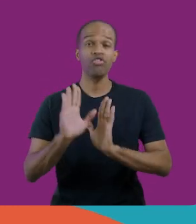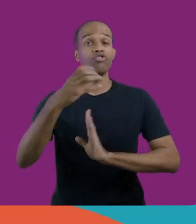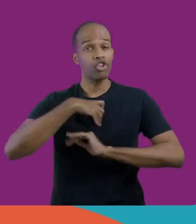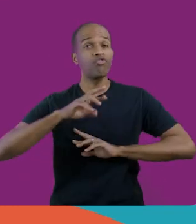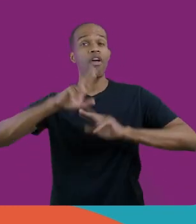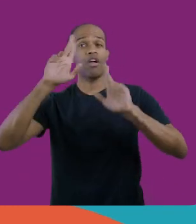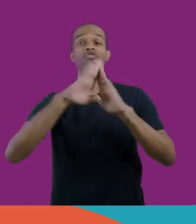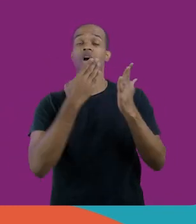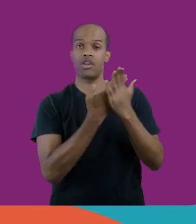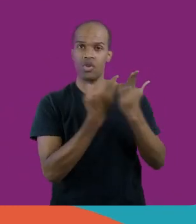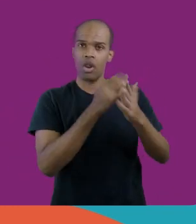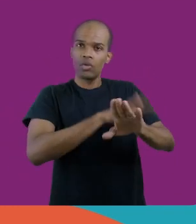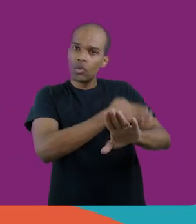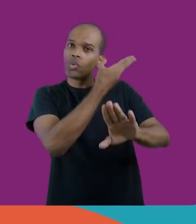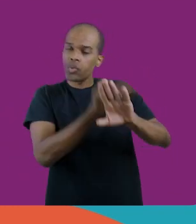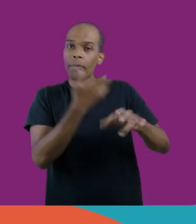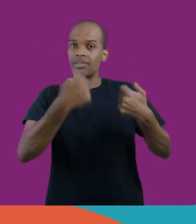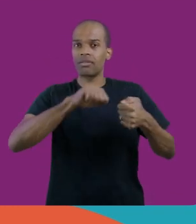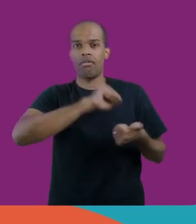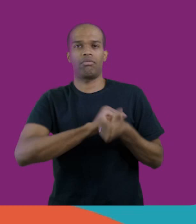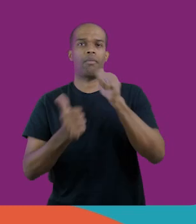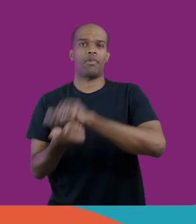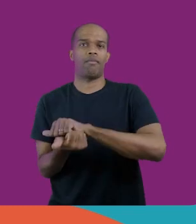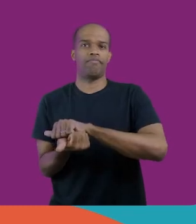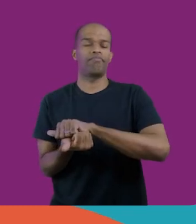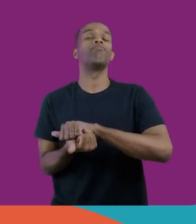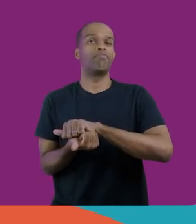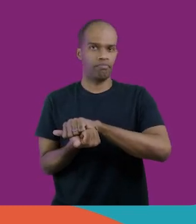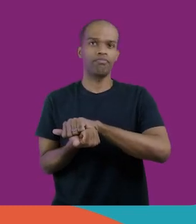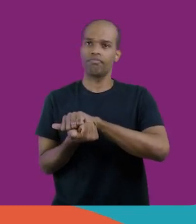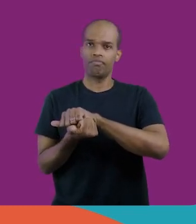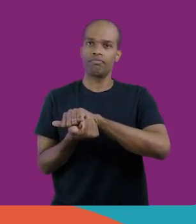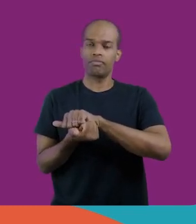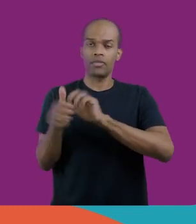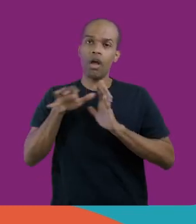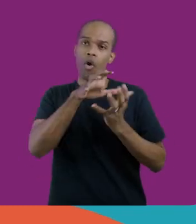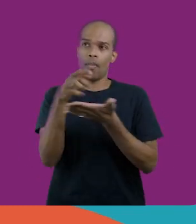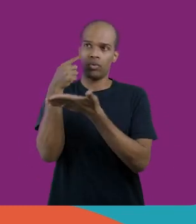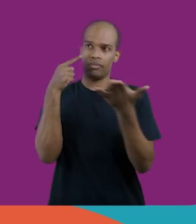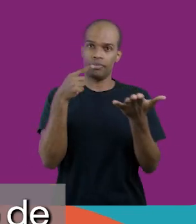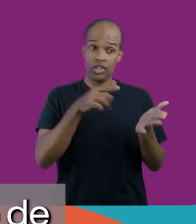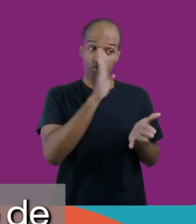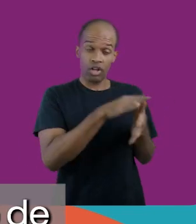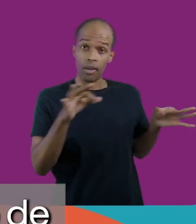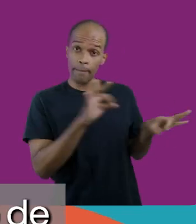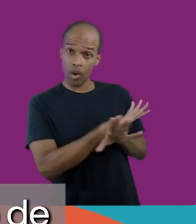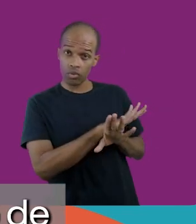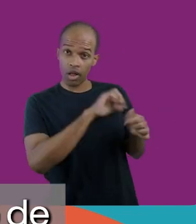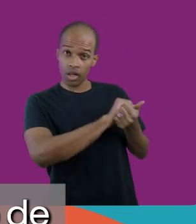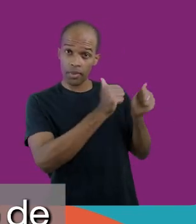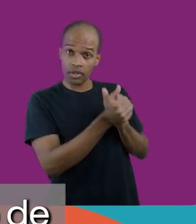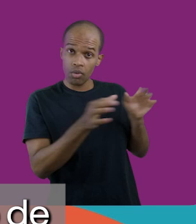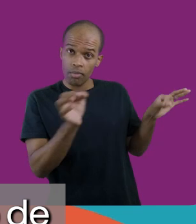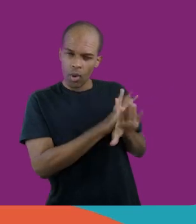situação diferente. A escola de tempo integral tem que se adaptar a esse mundo. Ela se adaptando, como acho que